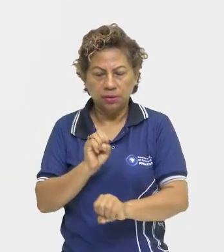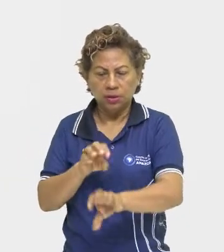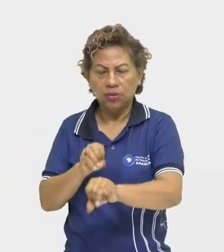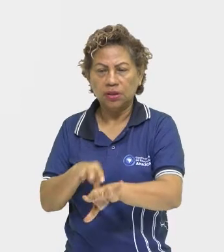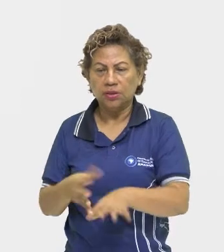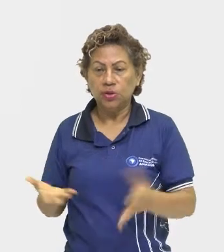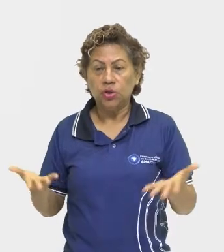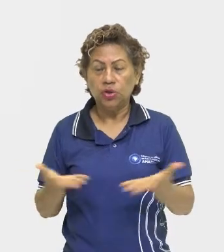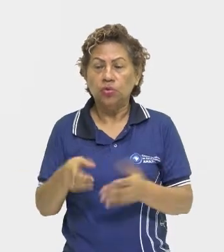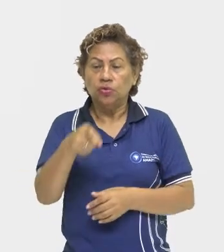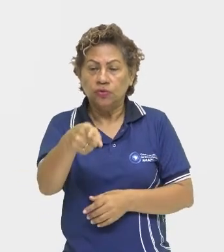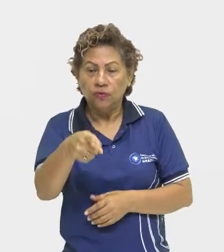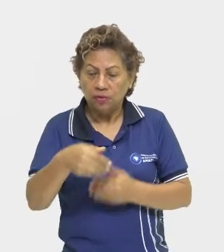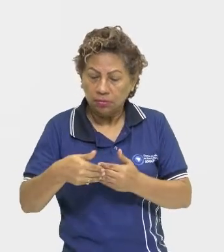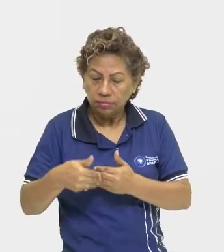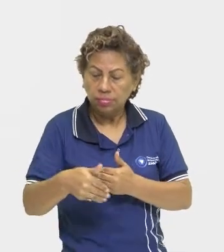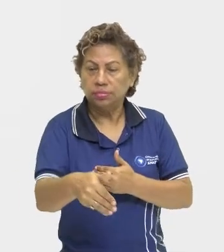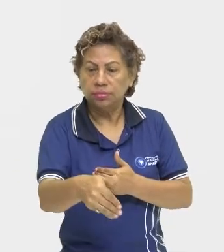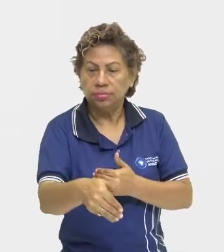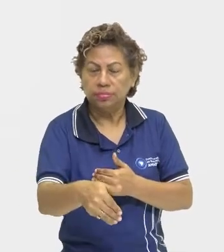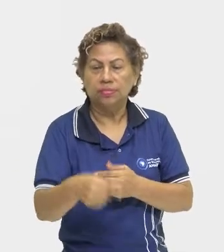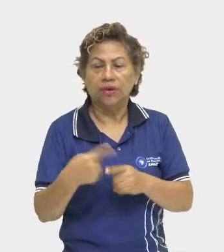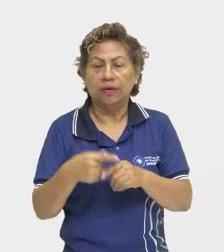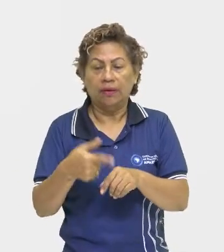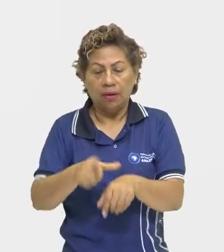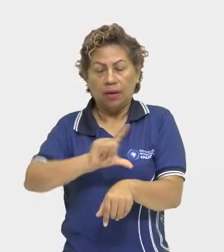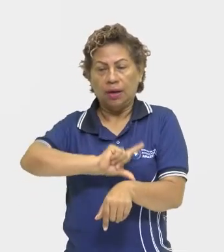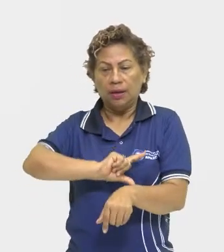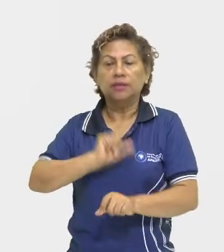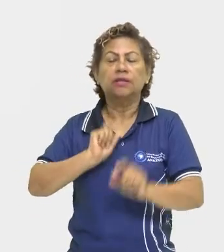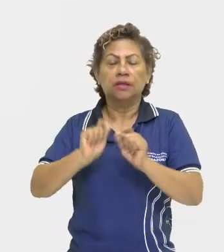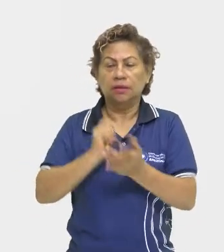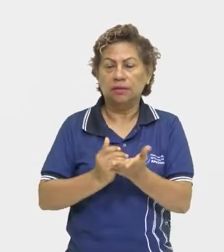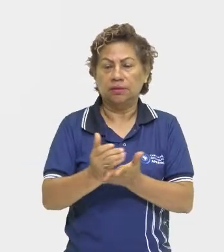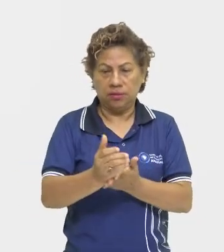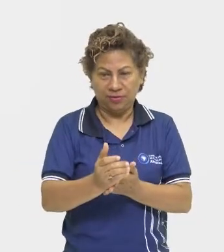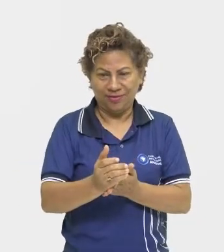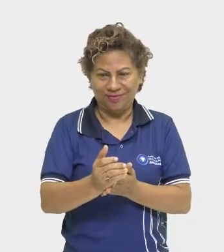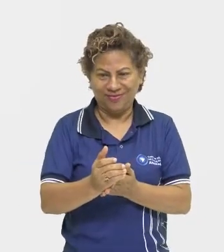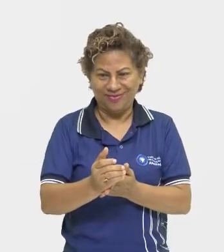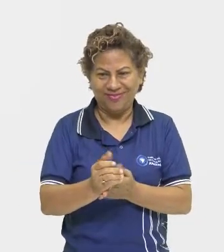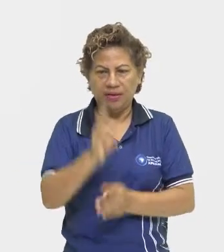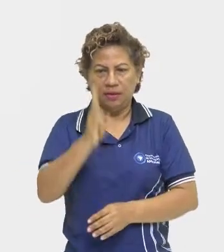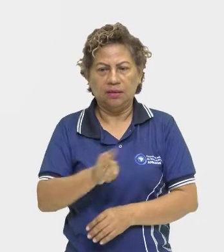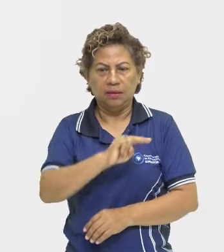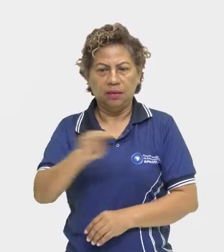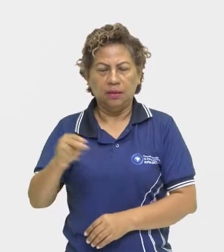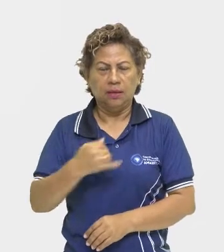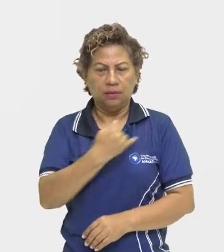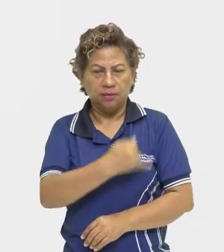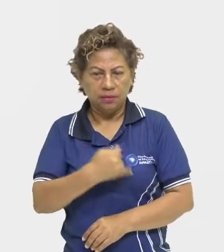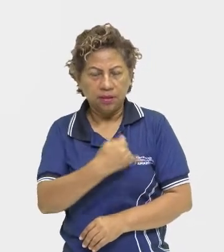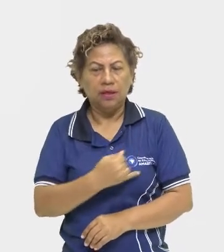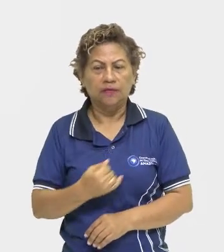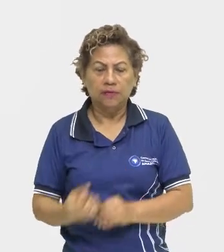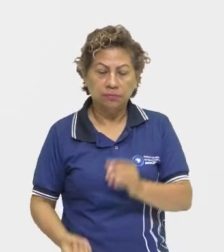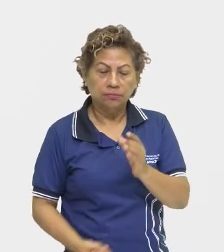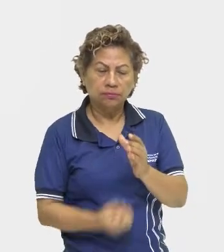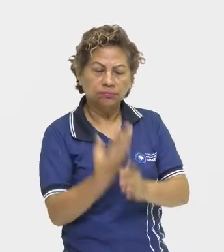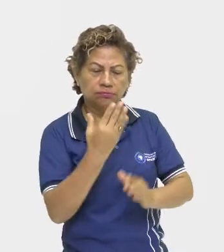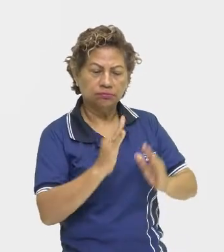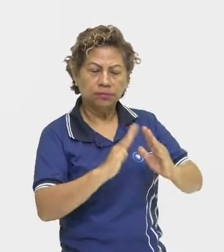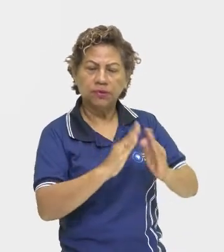hoje você está tendo. Foram eles que começaram, né? Eles fundaram o primeiro, os primeiros colégios, o primeiro colégio